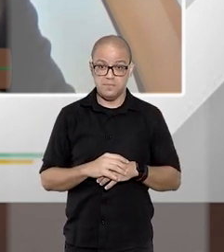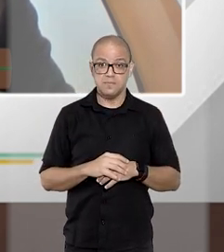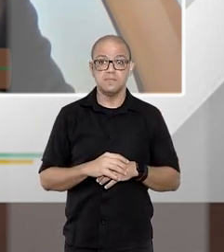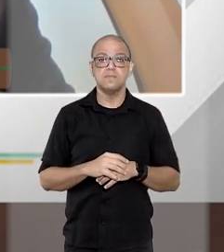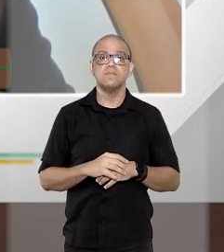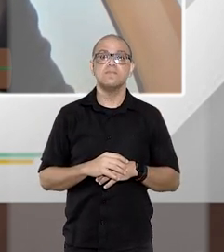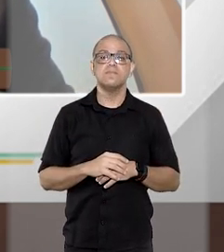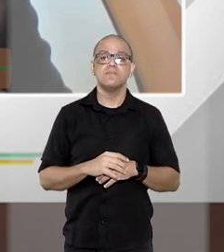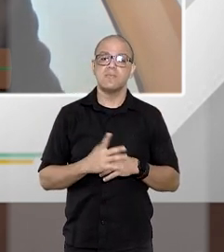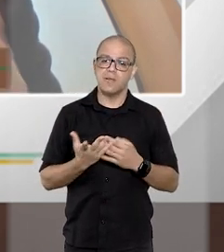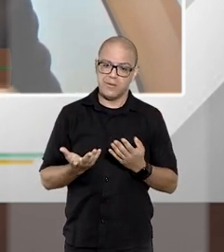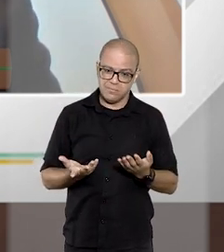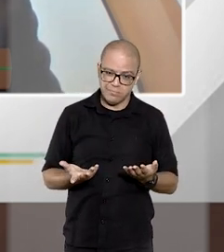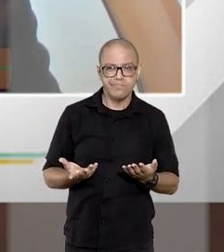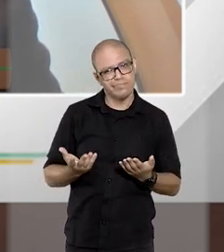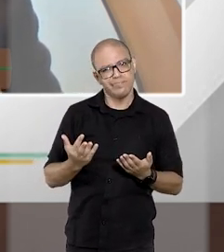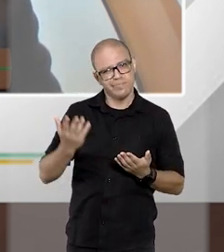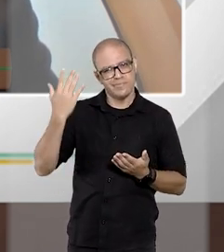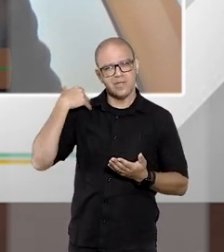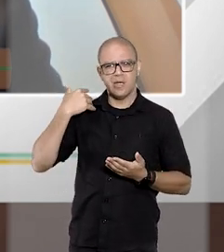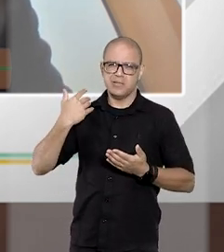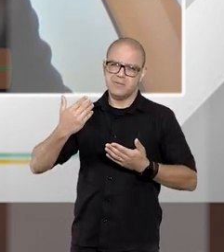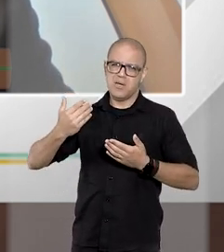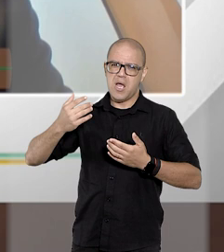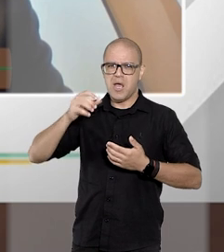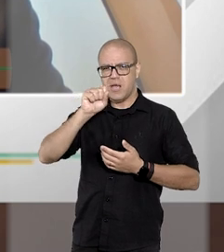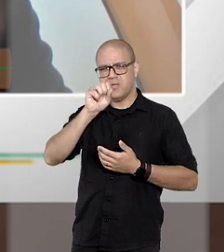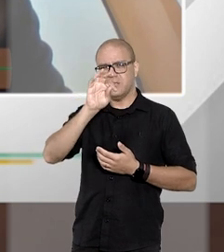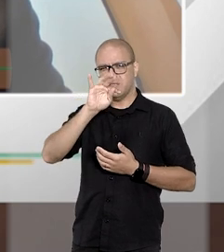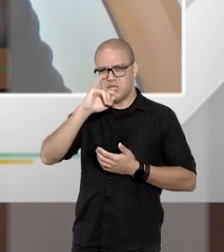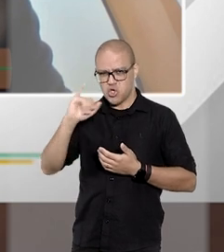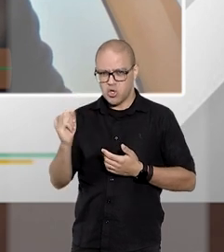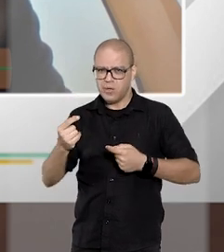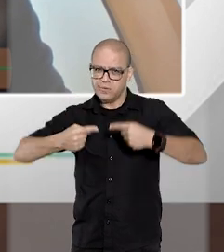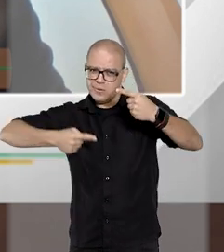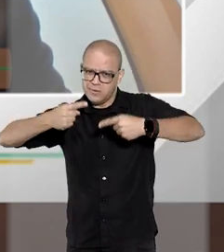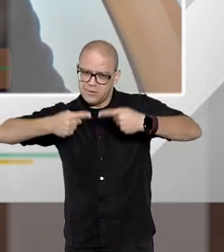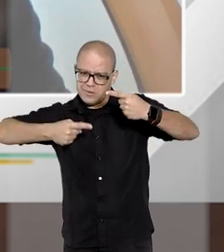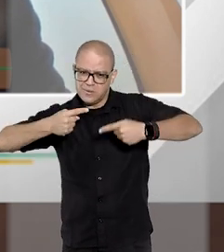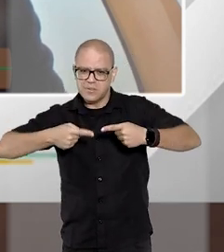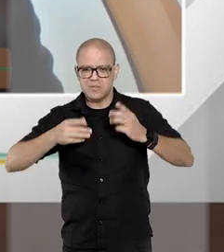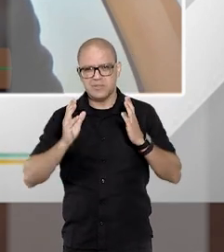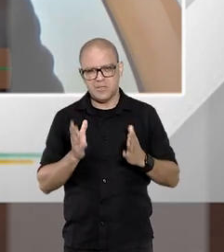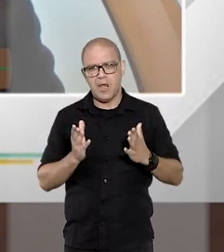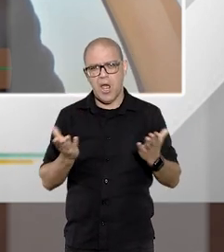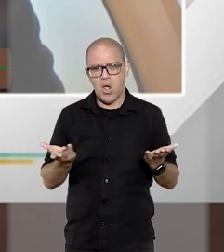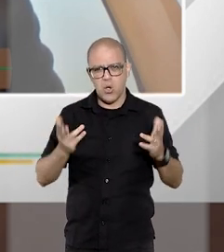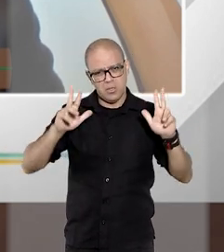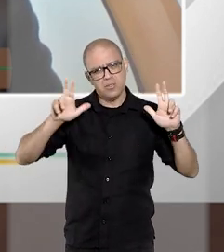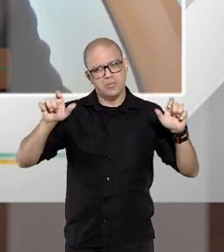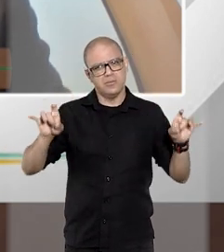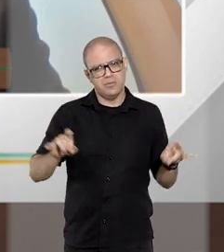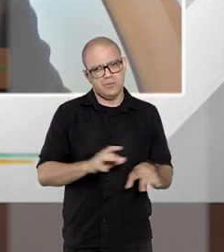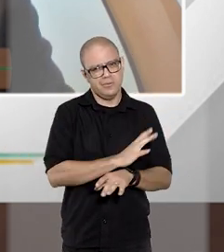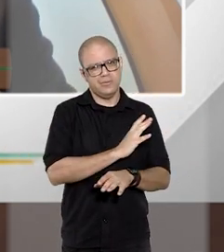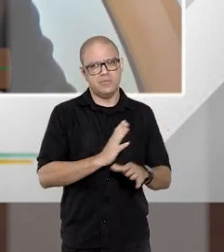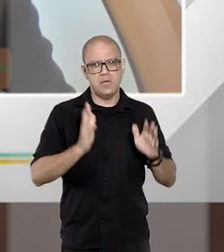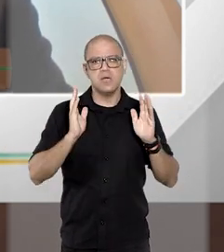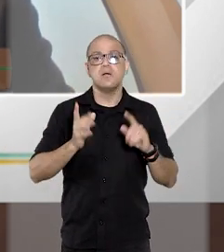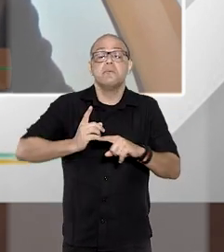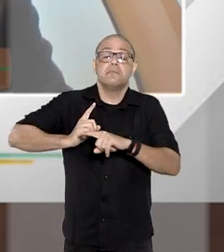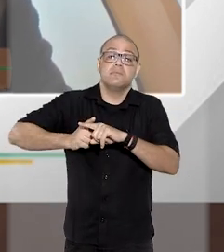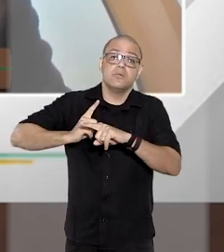por algum tempo se debateu no STJ agora já é até um assunto superado